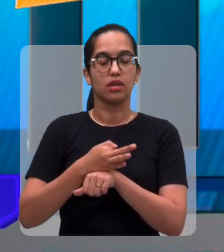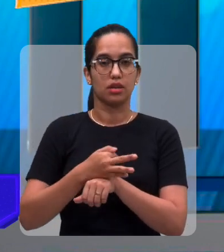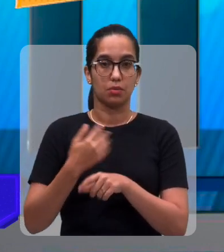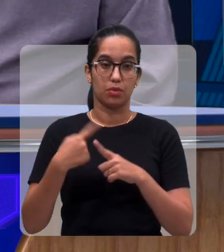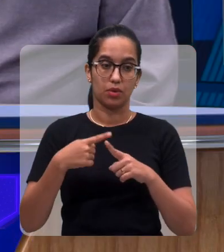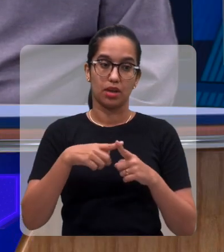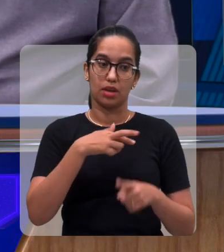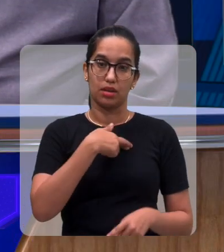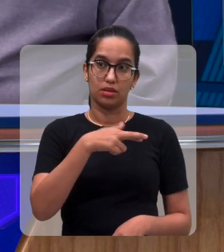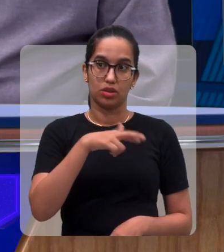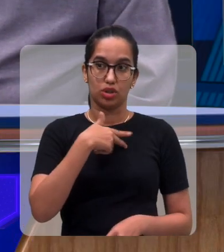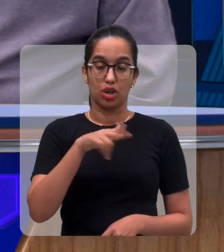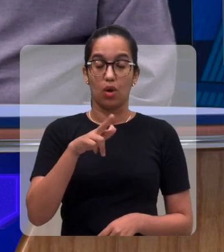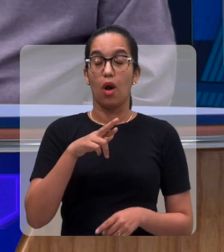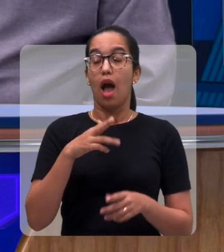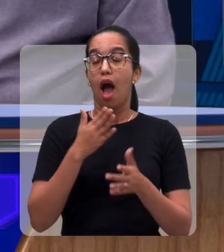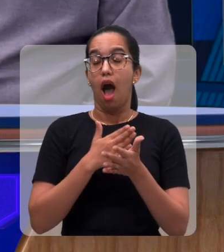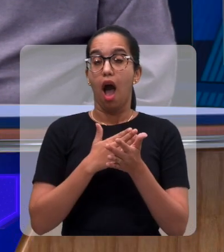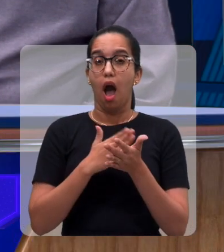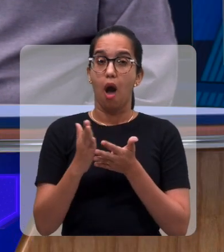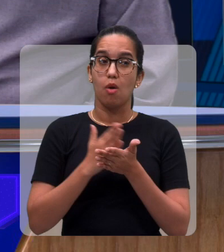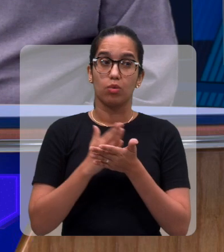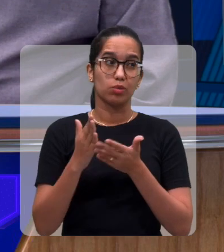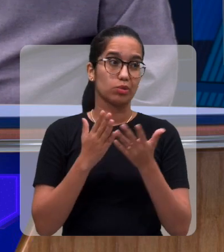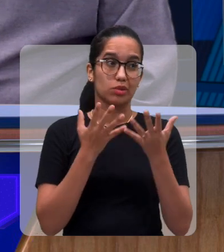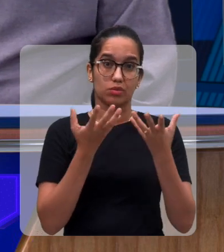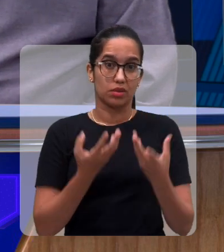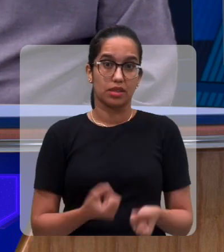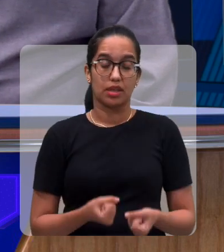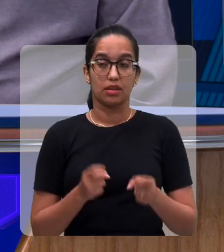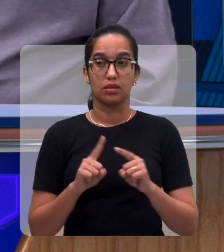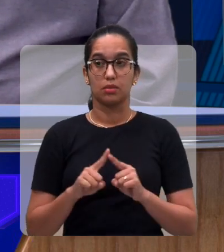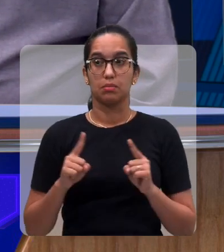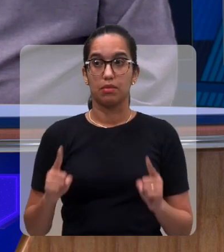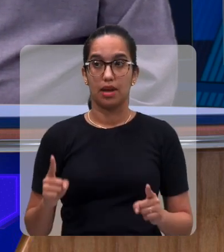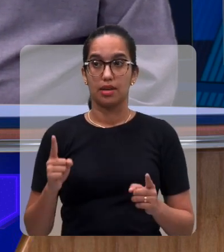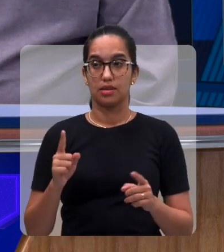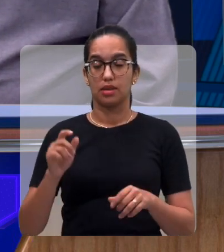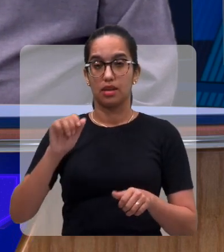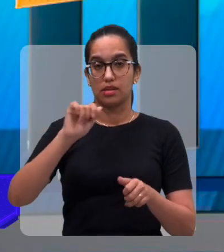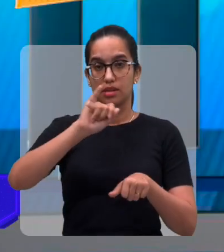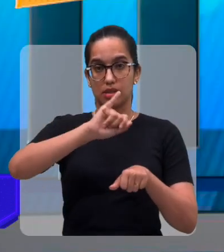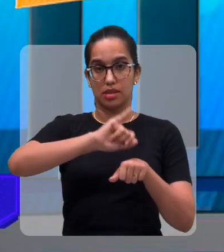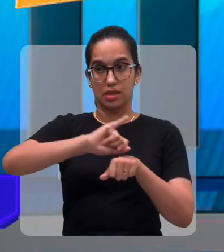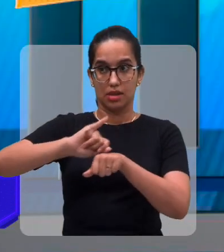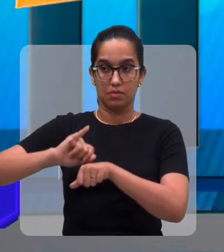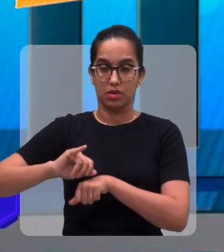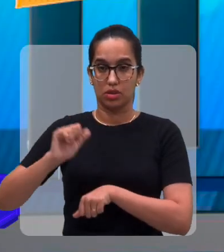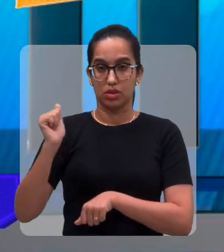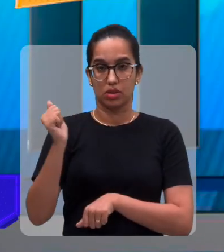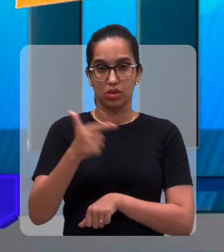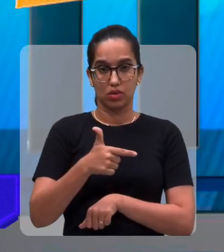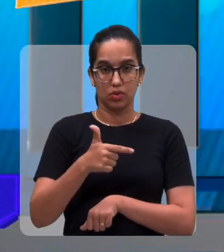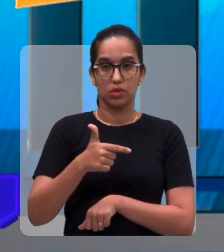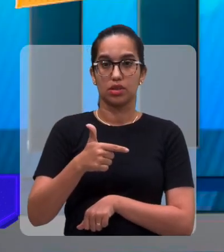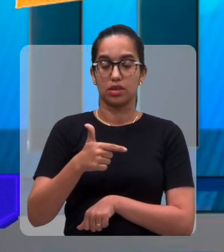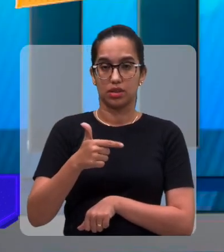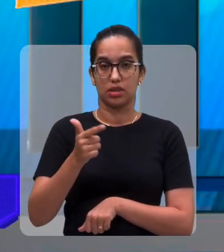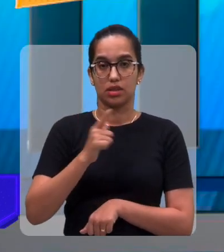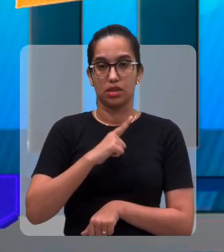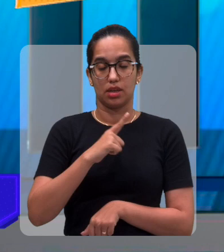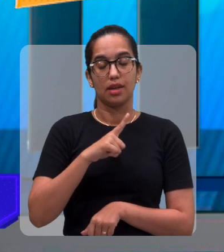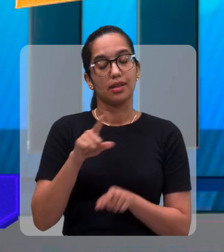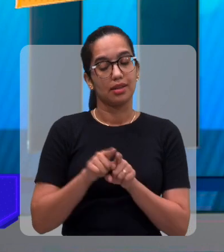feriado religioso, né, nem tem todo o Nem todos os estados, mas entre as capitais, são 12 capitais, entre elas